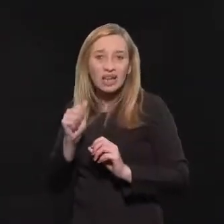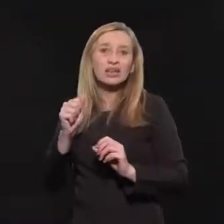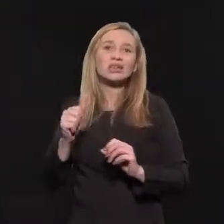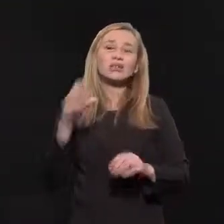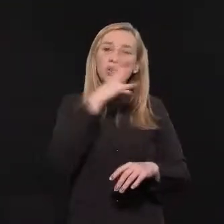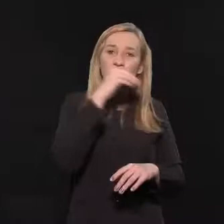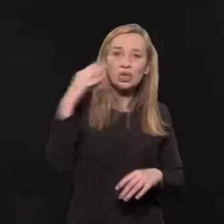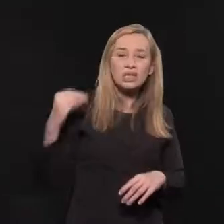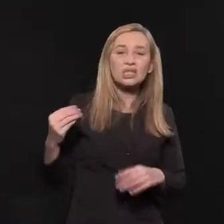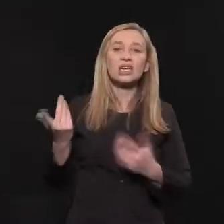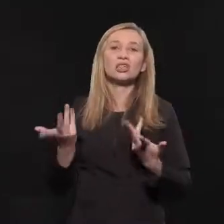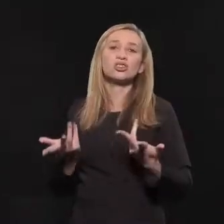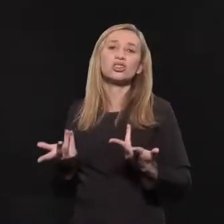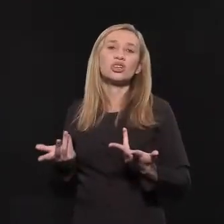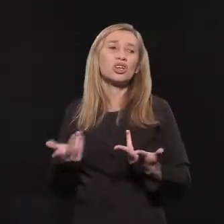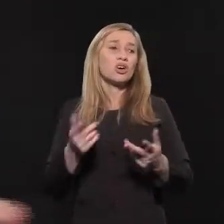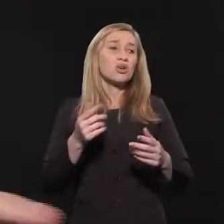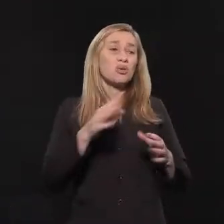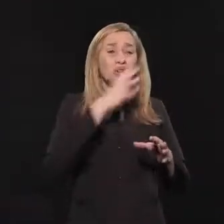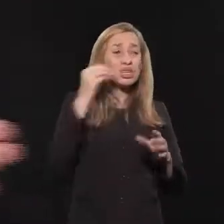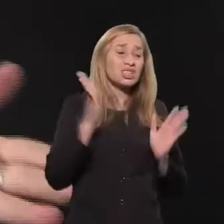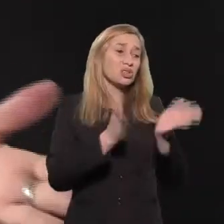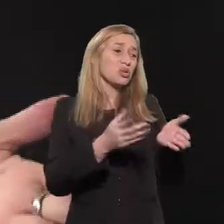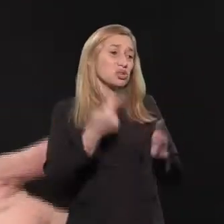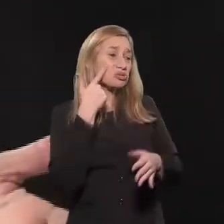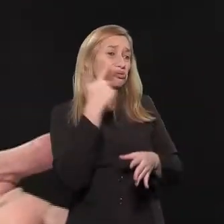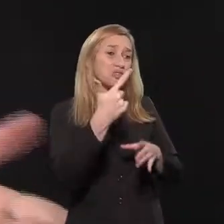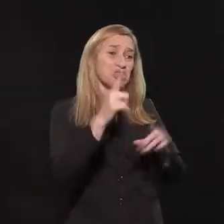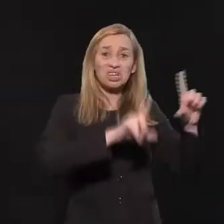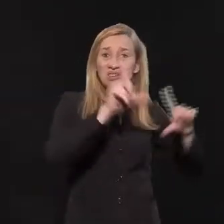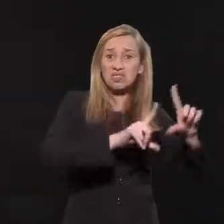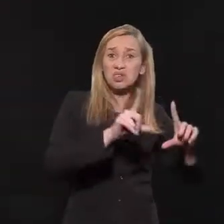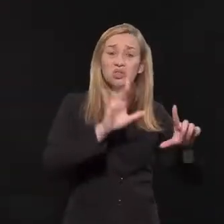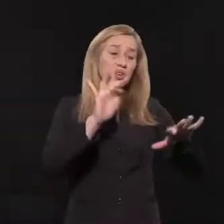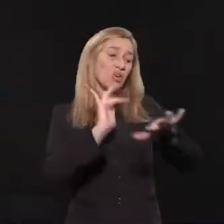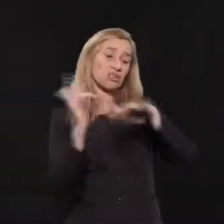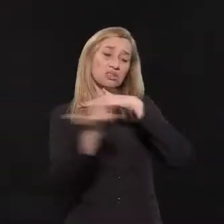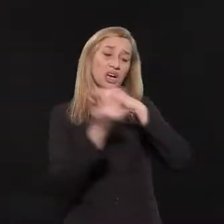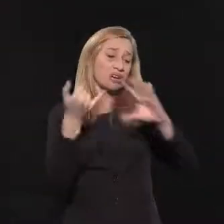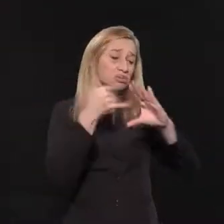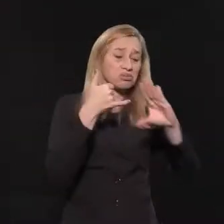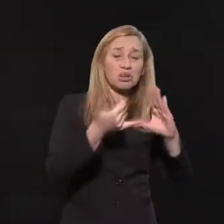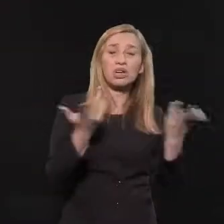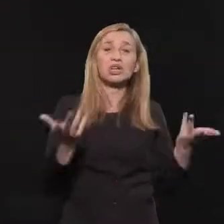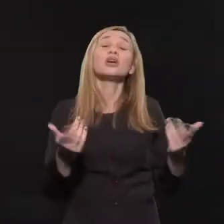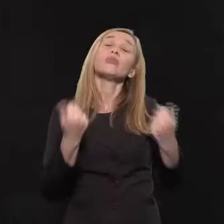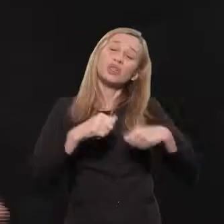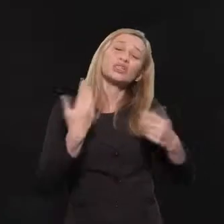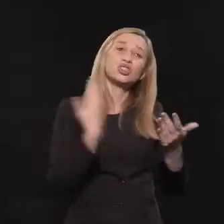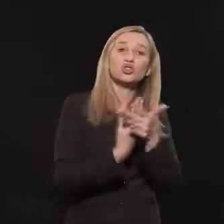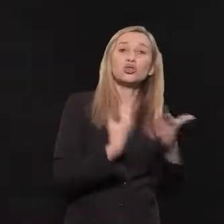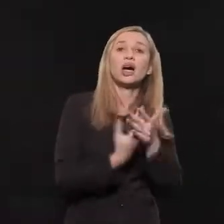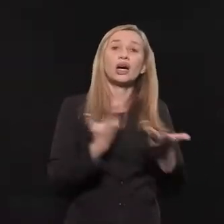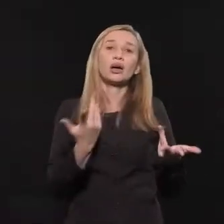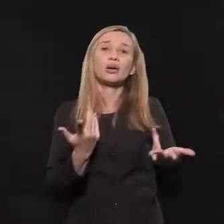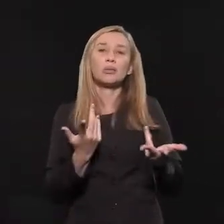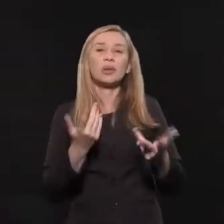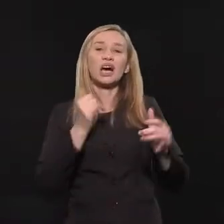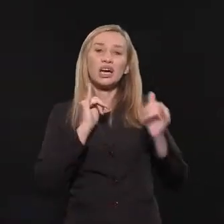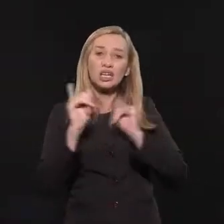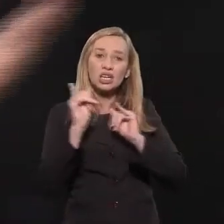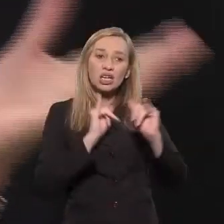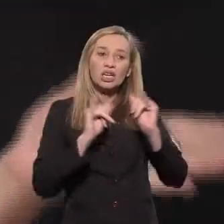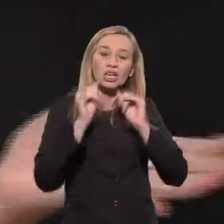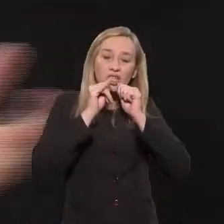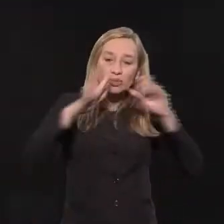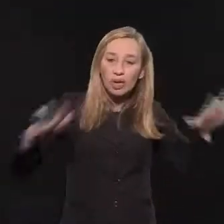aos públicos. adolescente hoje não vê televisão. É celular, é rede social. Então, acho que tem que estudar um